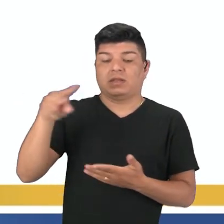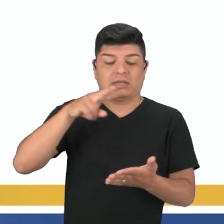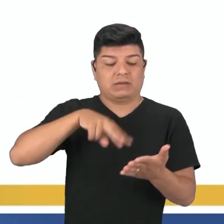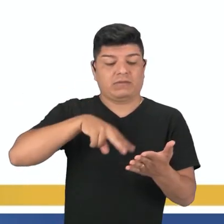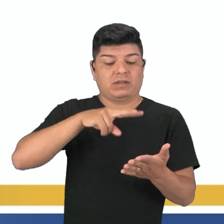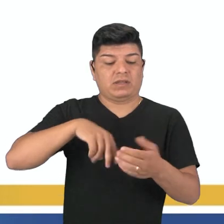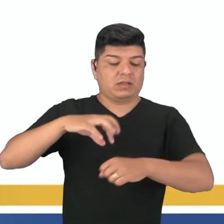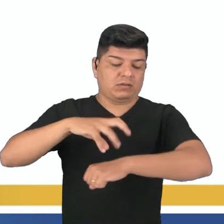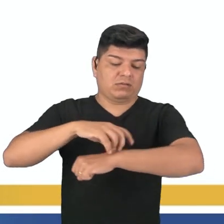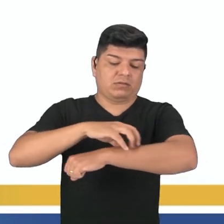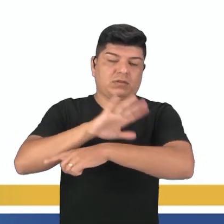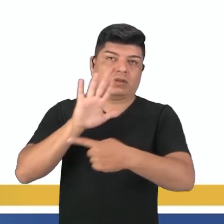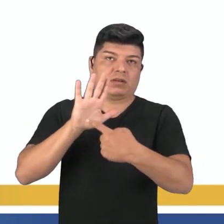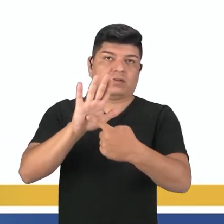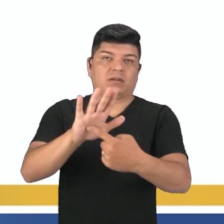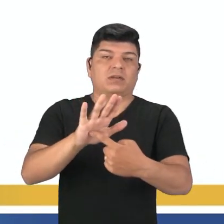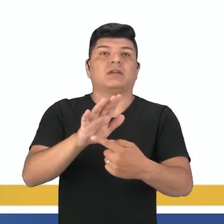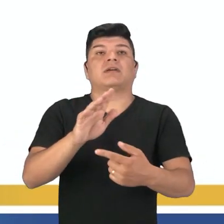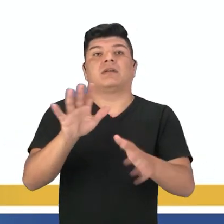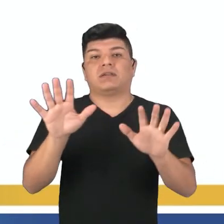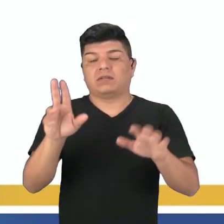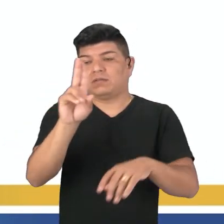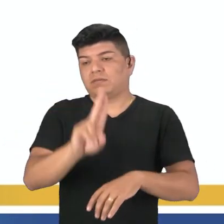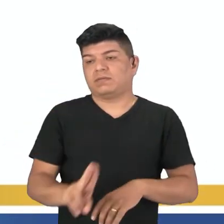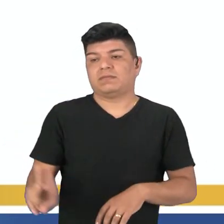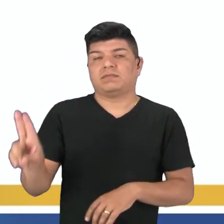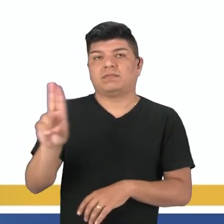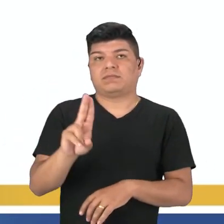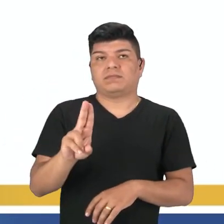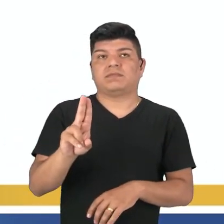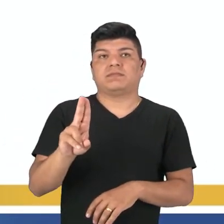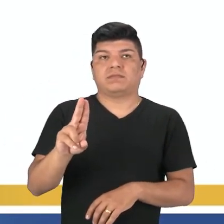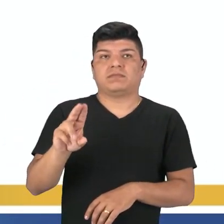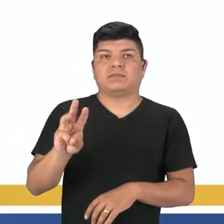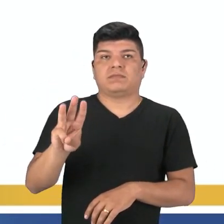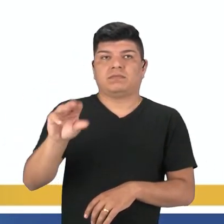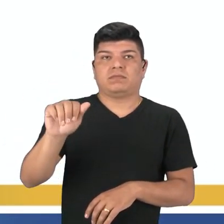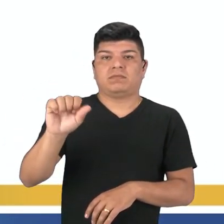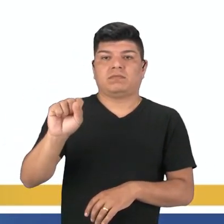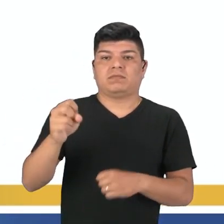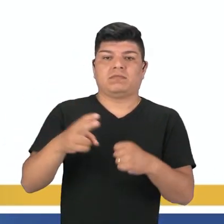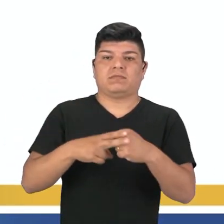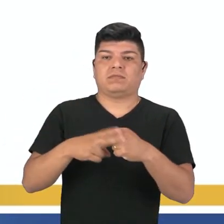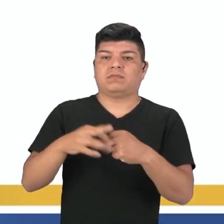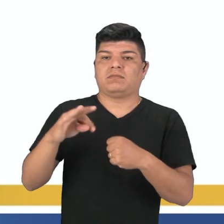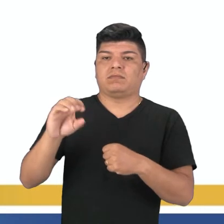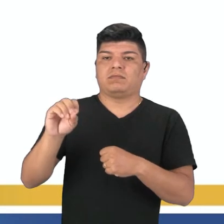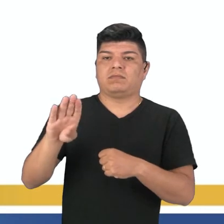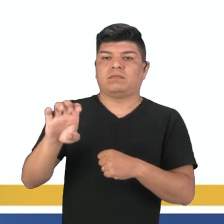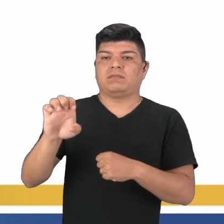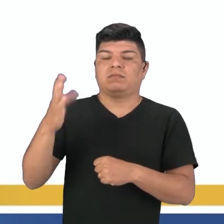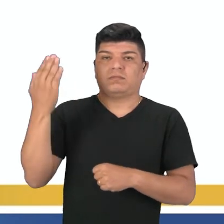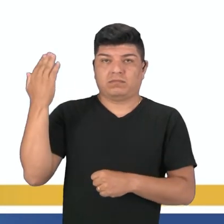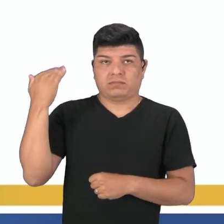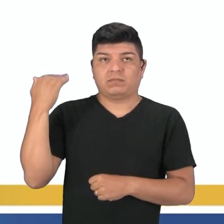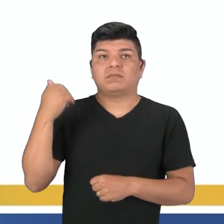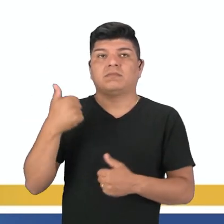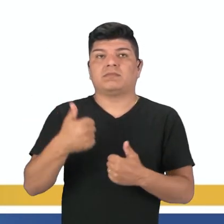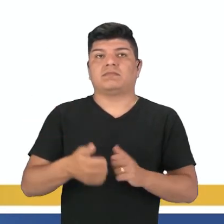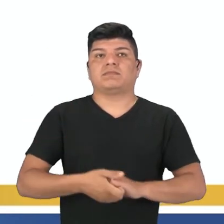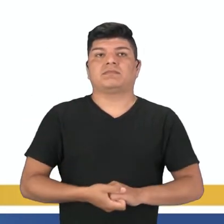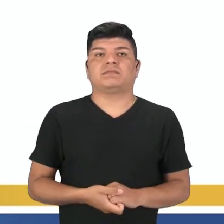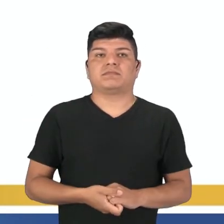lendo quando a aranha apareceu. Então, agora eu usei o was como passado do verbo to be, porque eu estou falando de ela, terceira pessoa, certo?